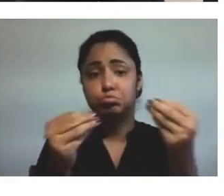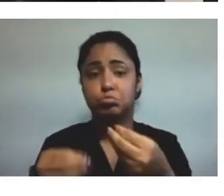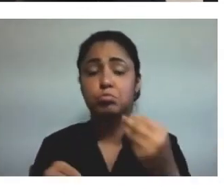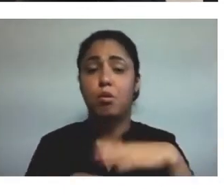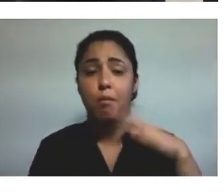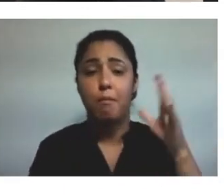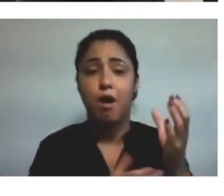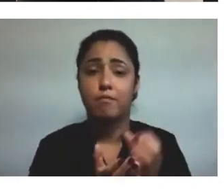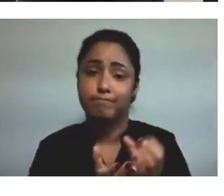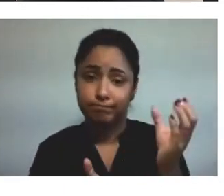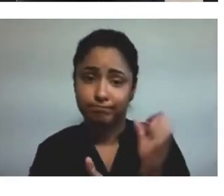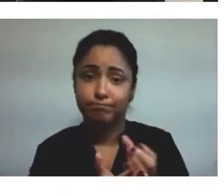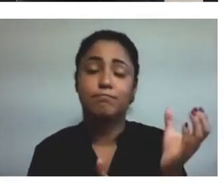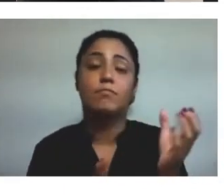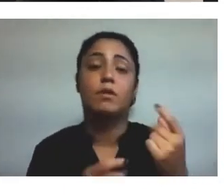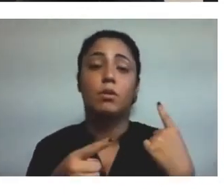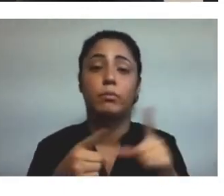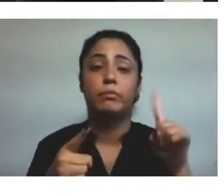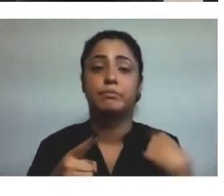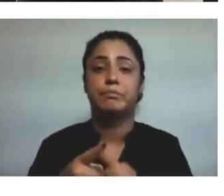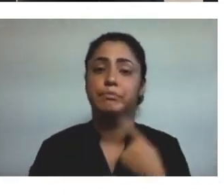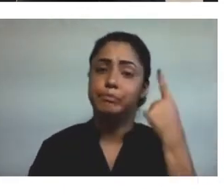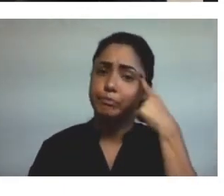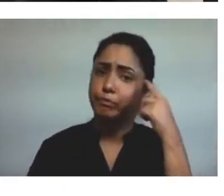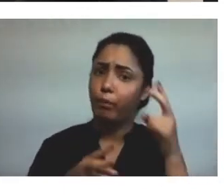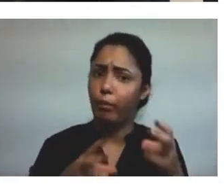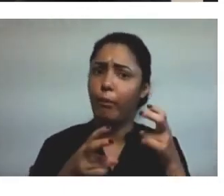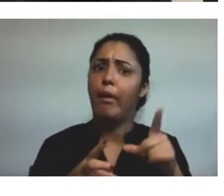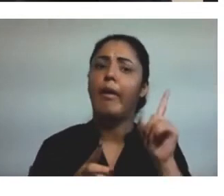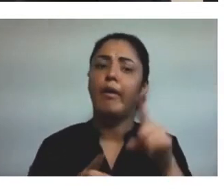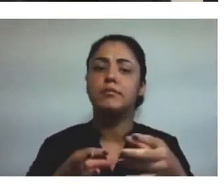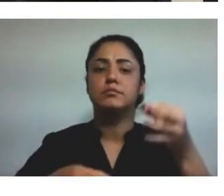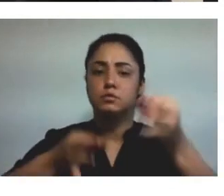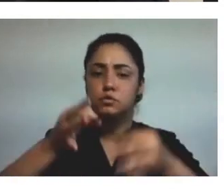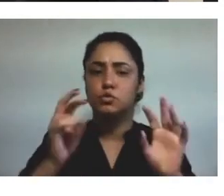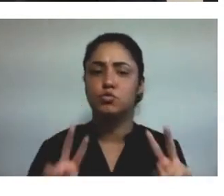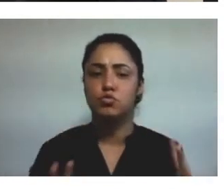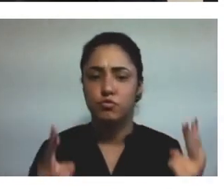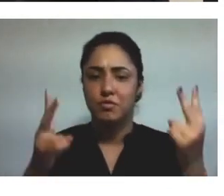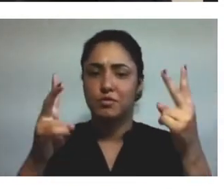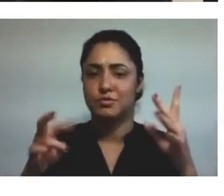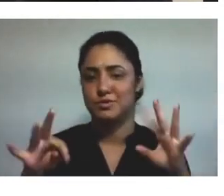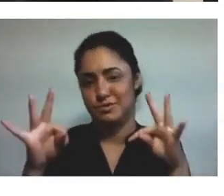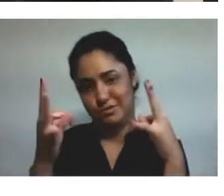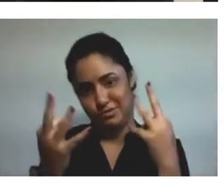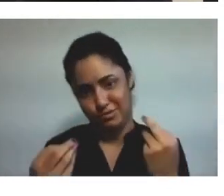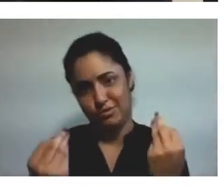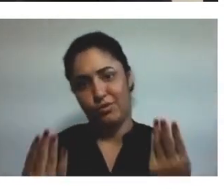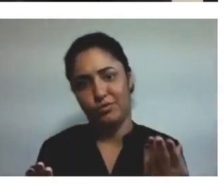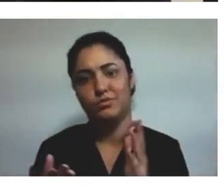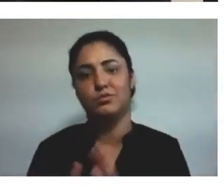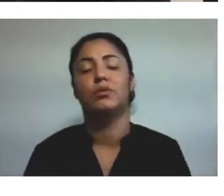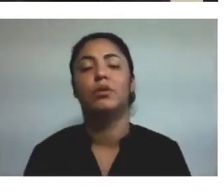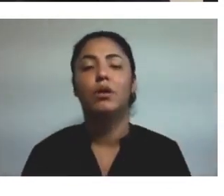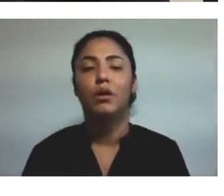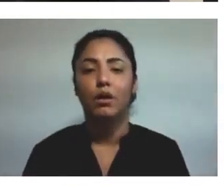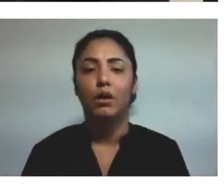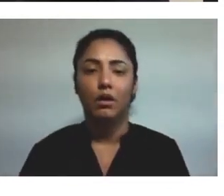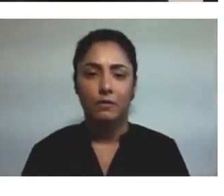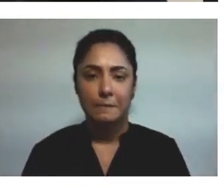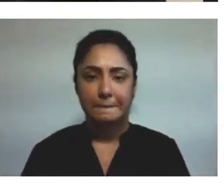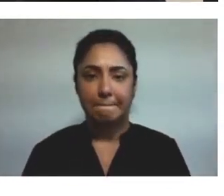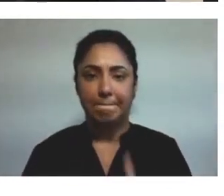foi uma forma que a gente encontrou de achar um pouco mais justo, né? A valorização de todos. E, depois que a gente